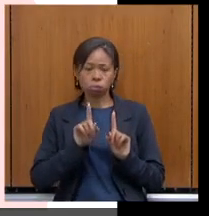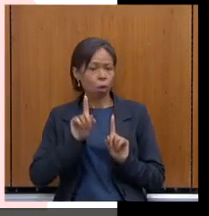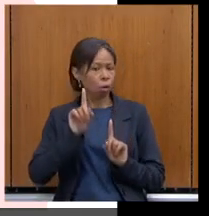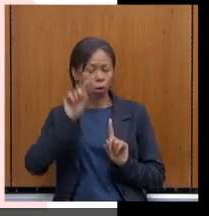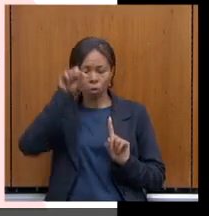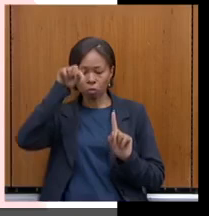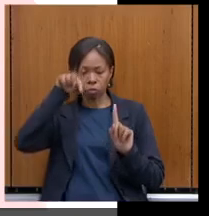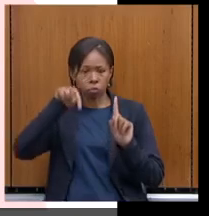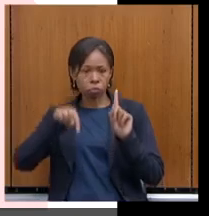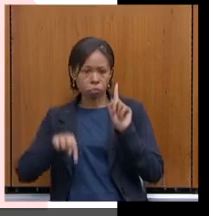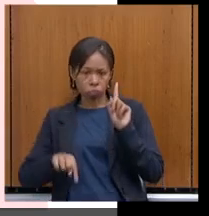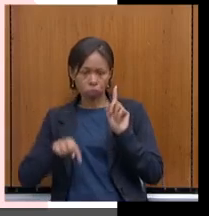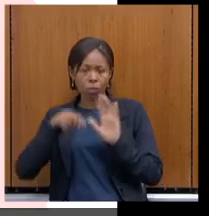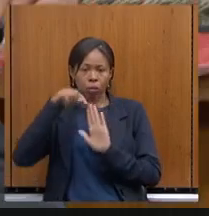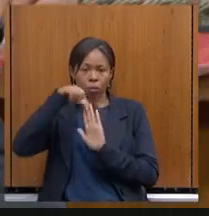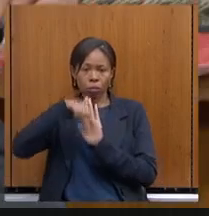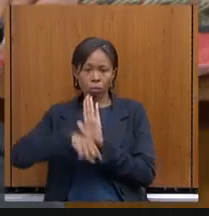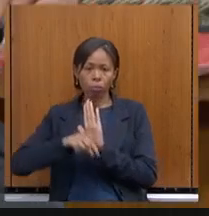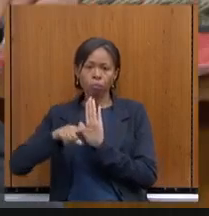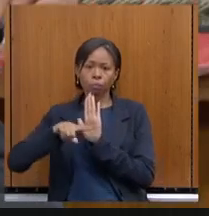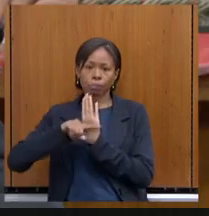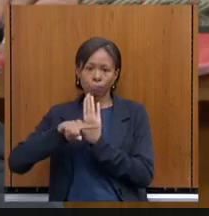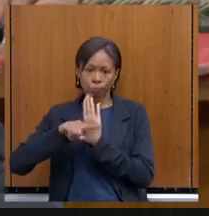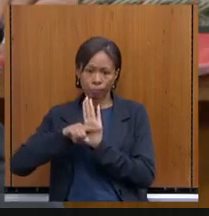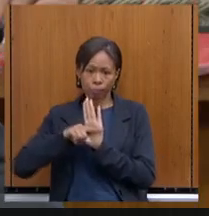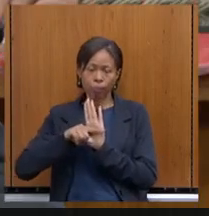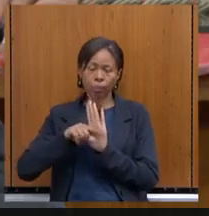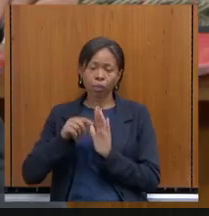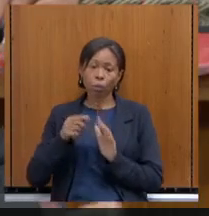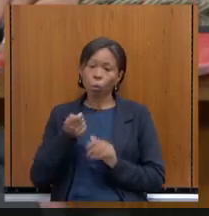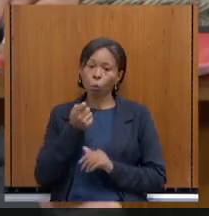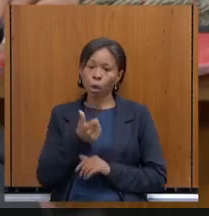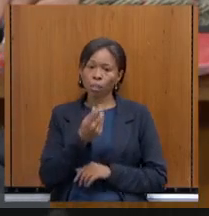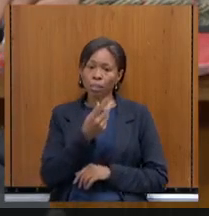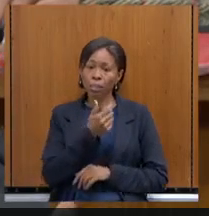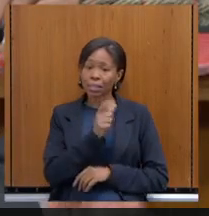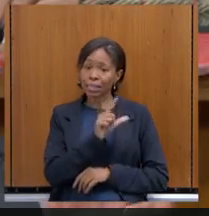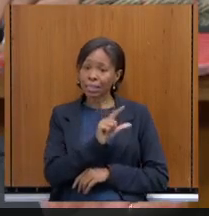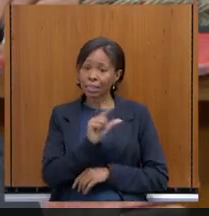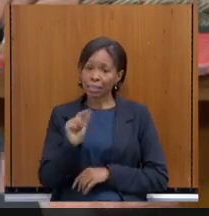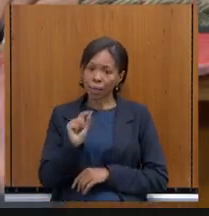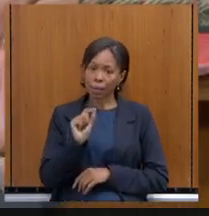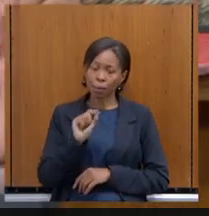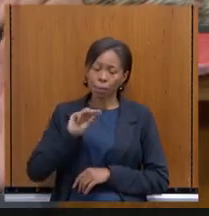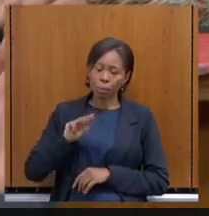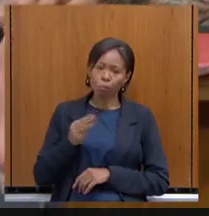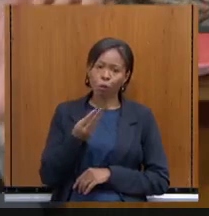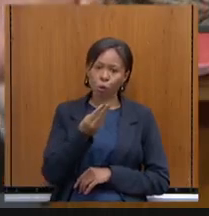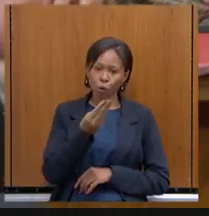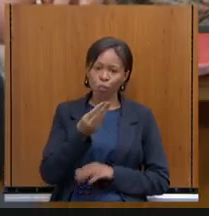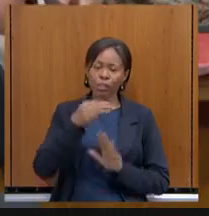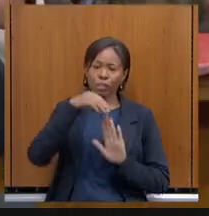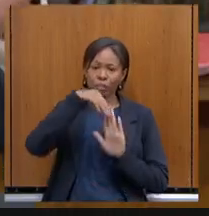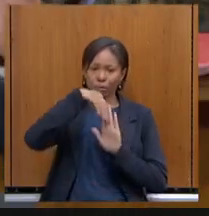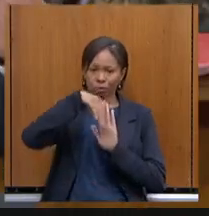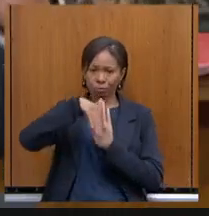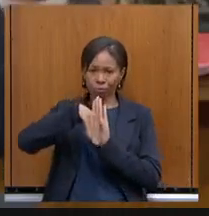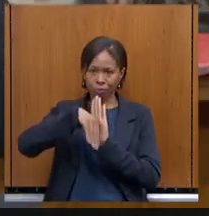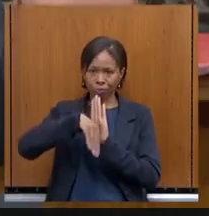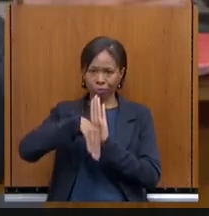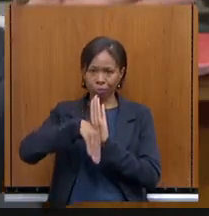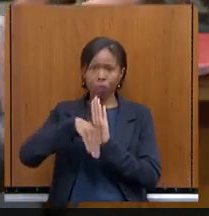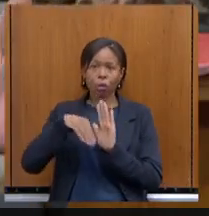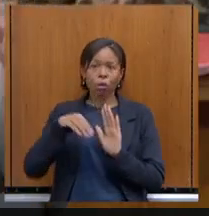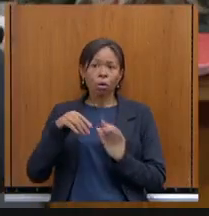498 bilhões, reduzindo em quase R 100 bilhões. Lembrando que essa redução, ela não se reflete em